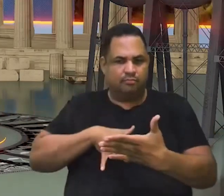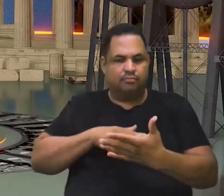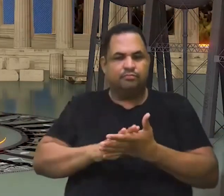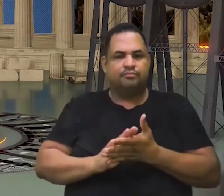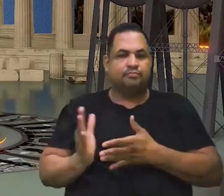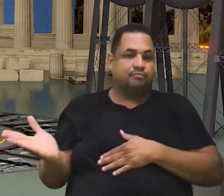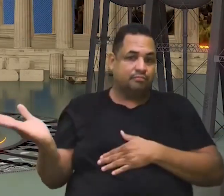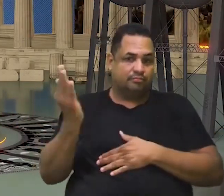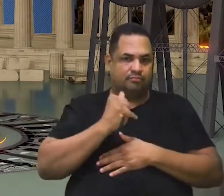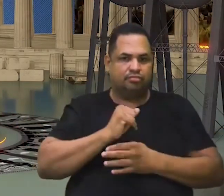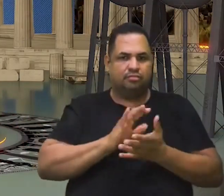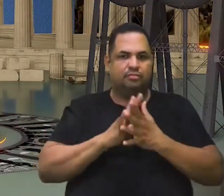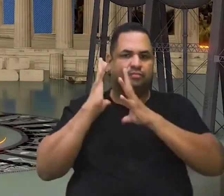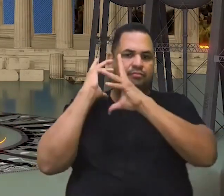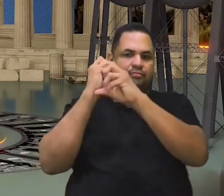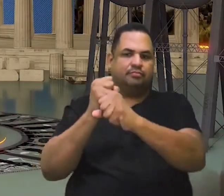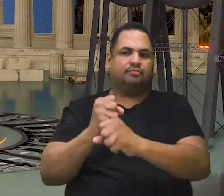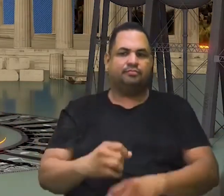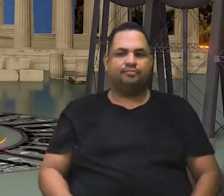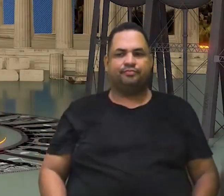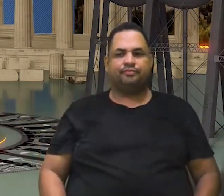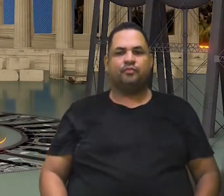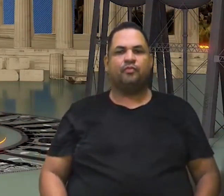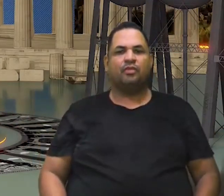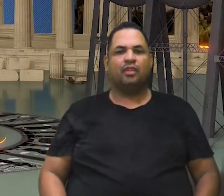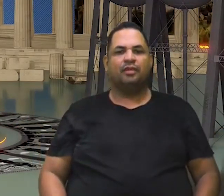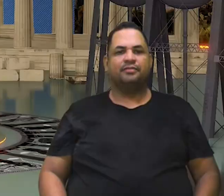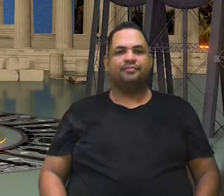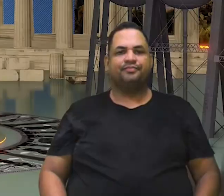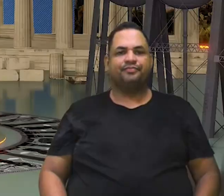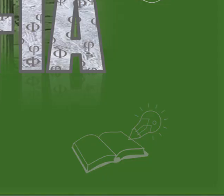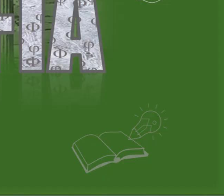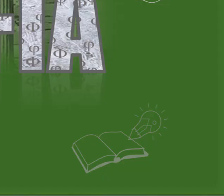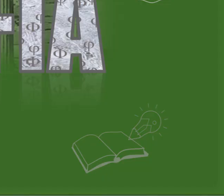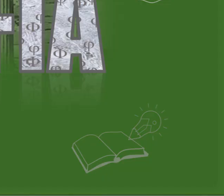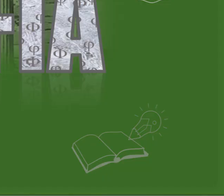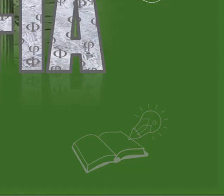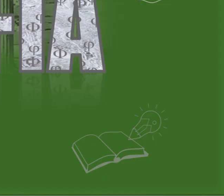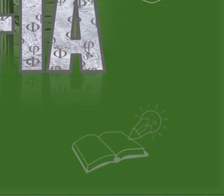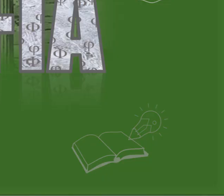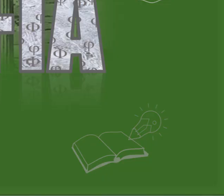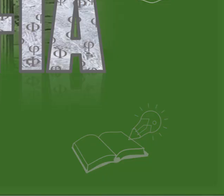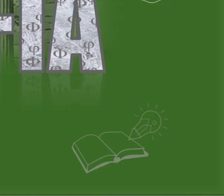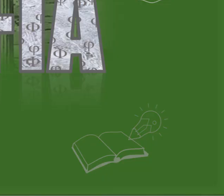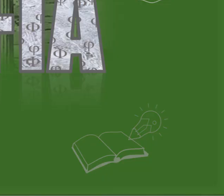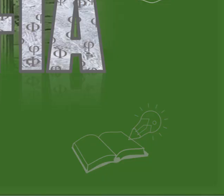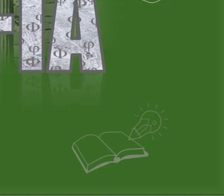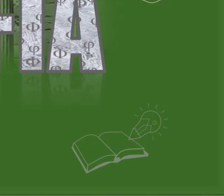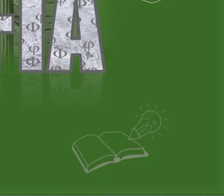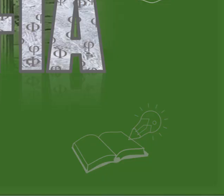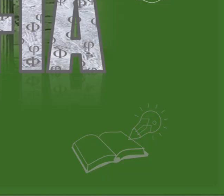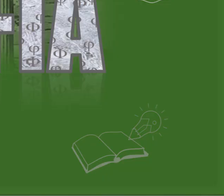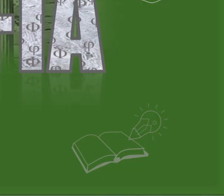Vamos lá? Olha aí a nossa revisão. Vamos lá, olha aí. Revisão.